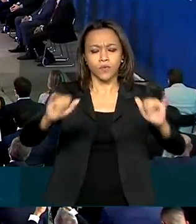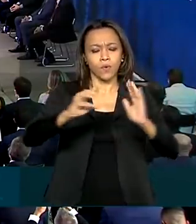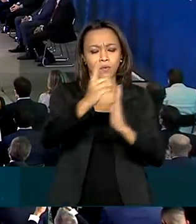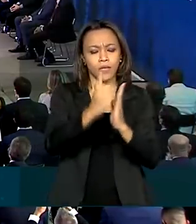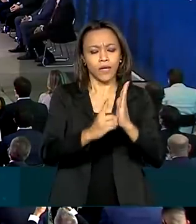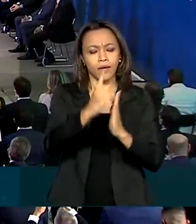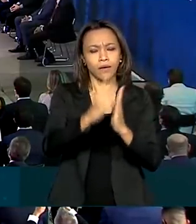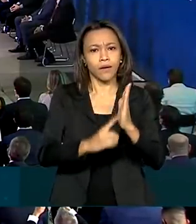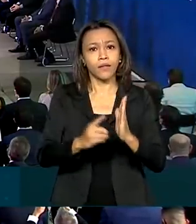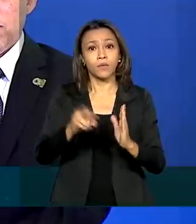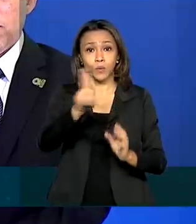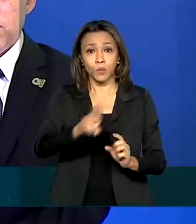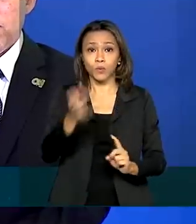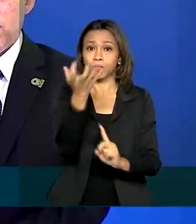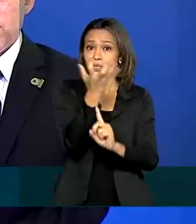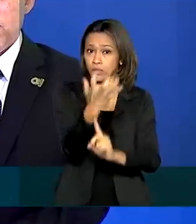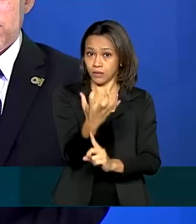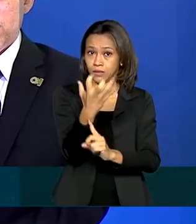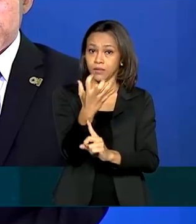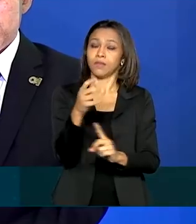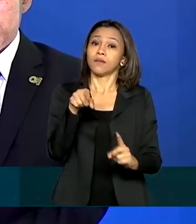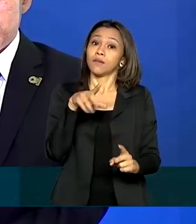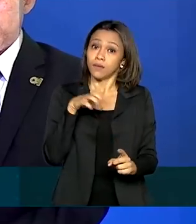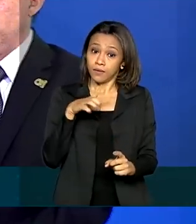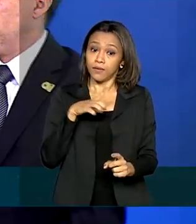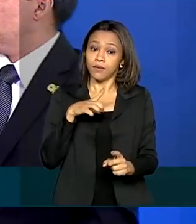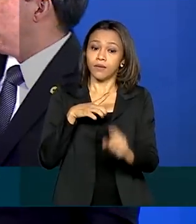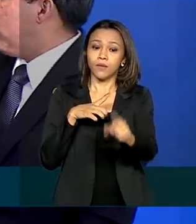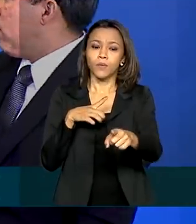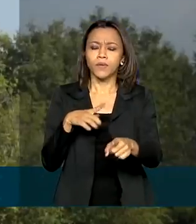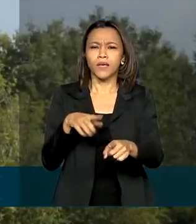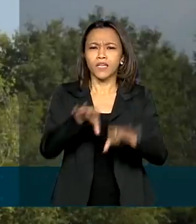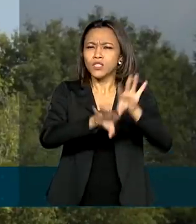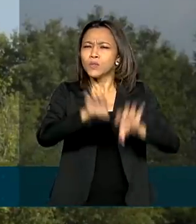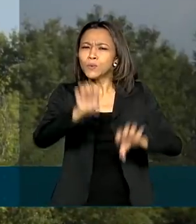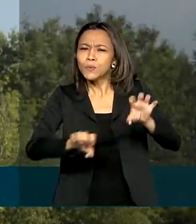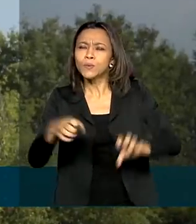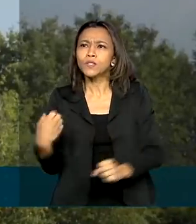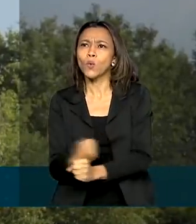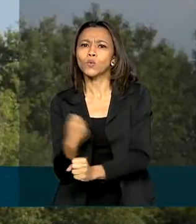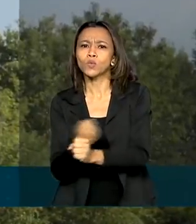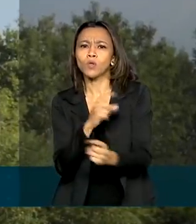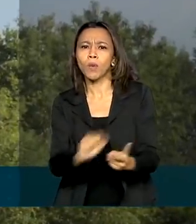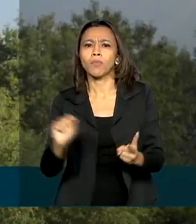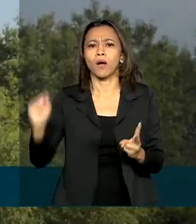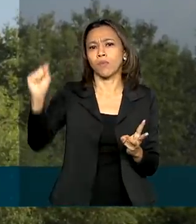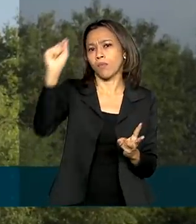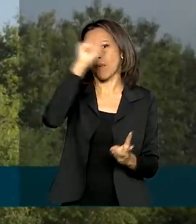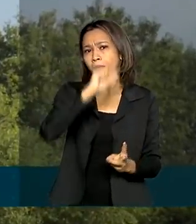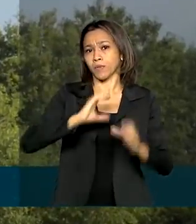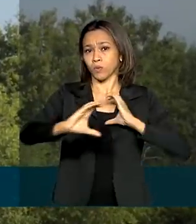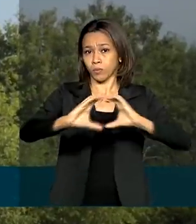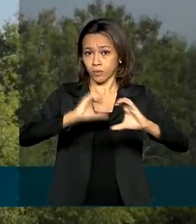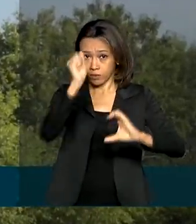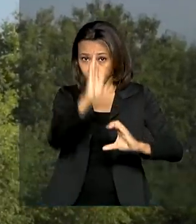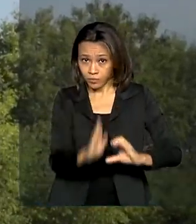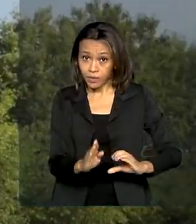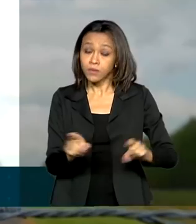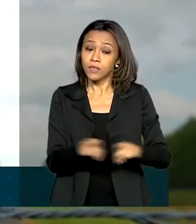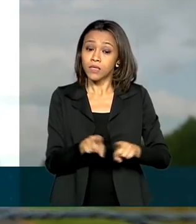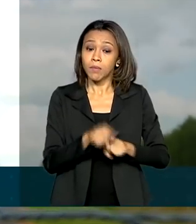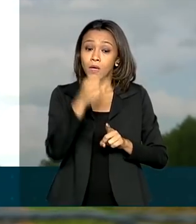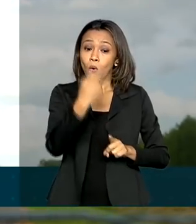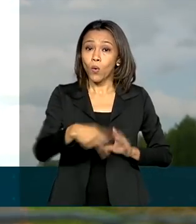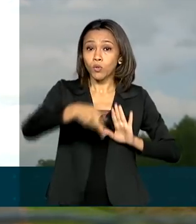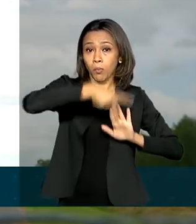a lei de antenas, que destrava a construção de infraestrutura de telecomunicações no Brasil e liberou a portaria